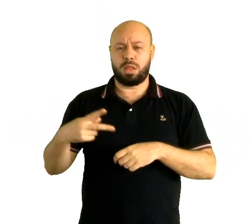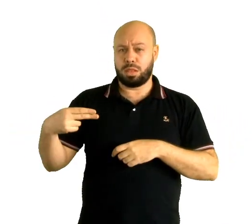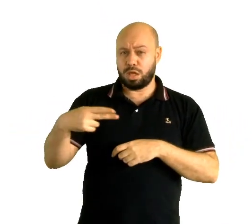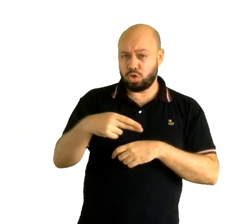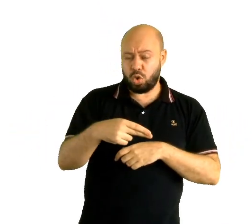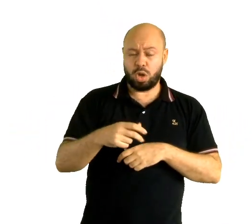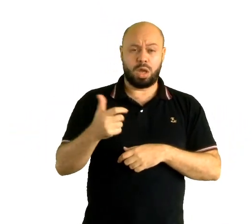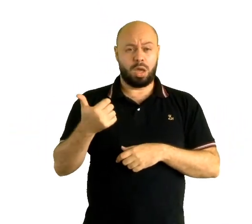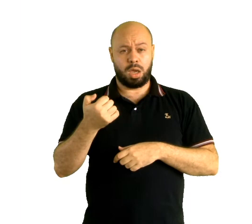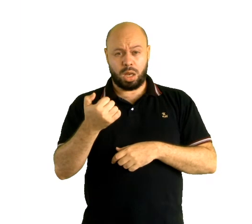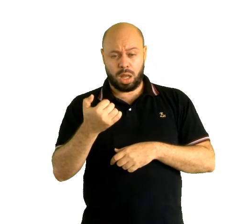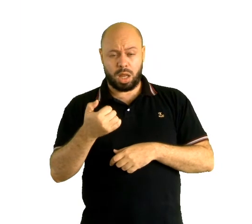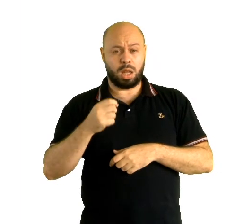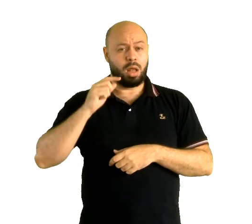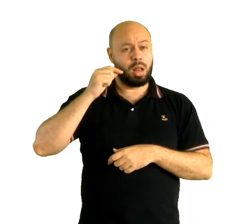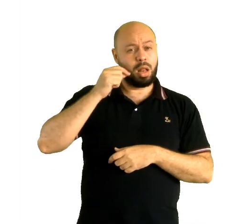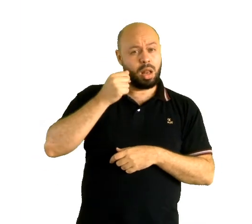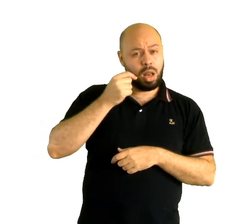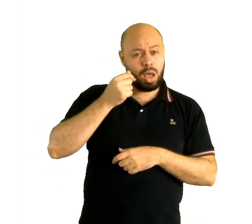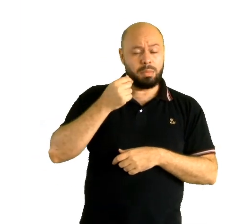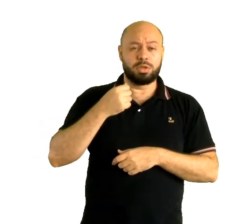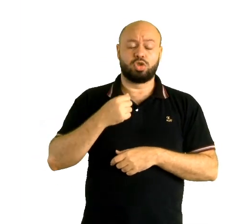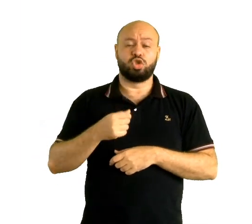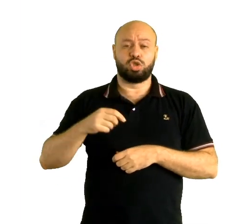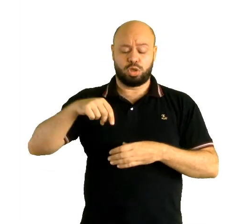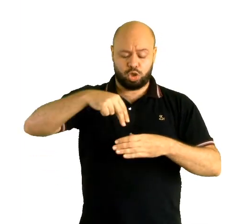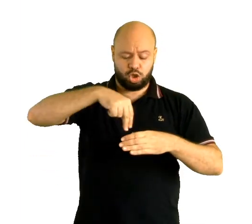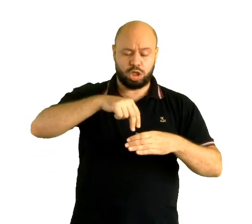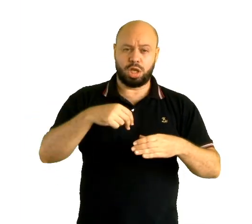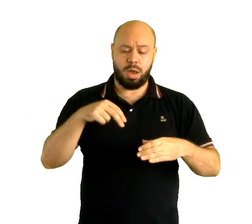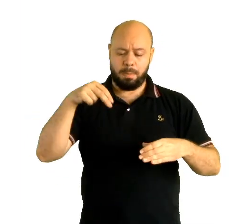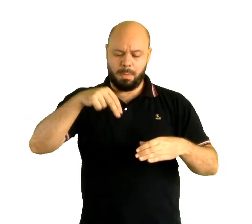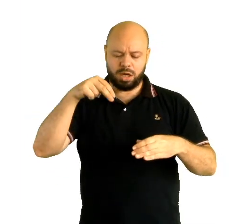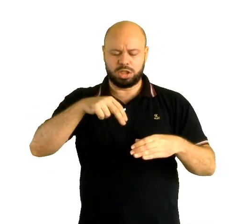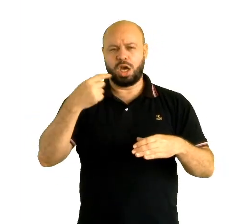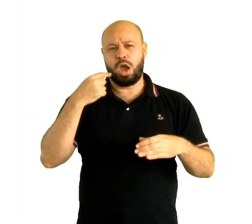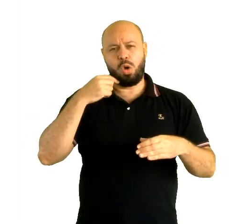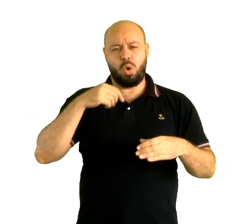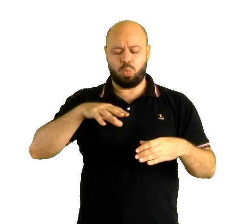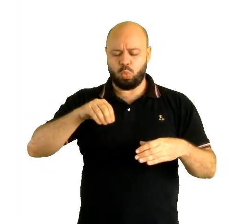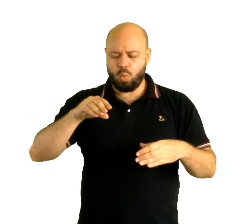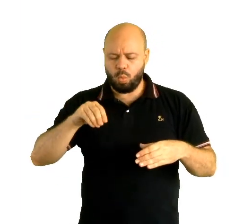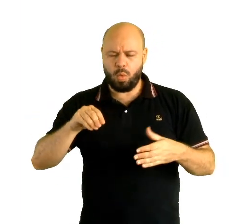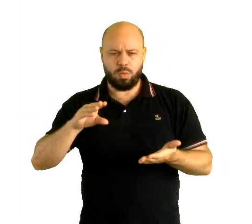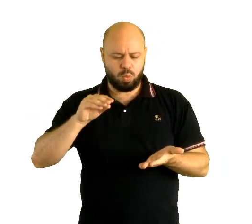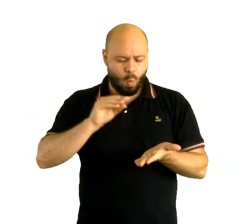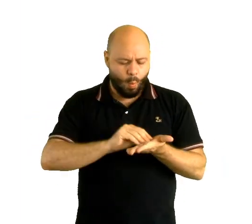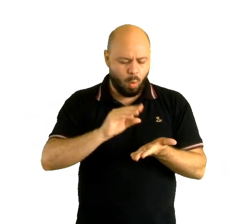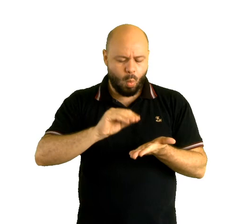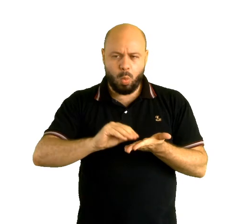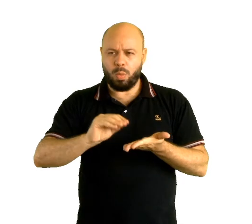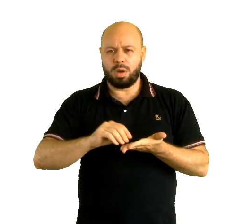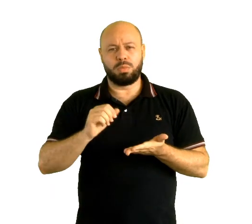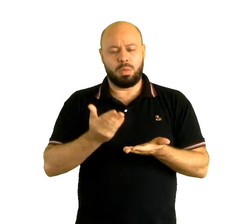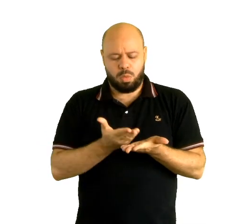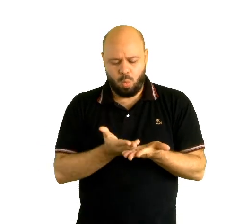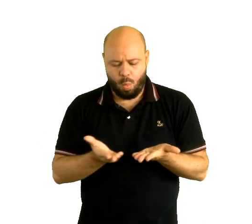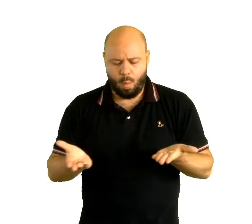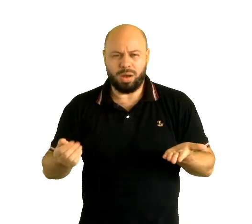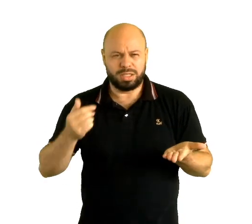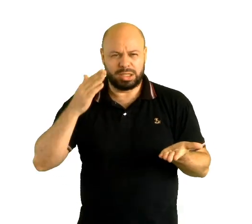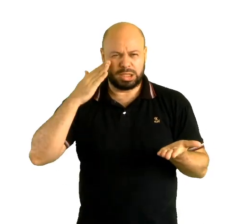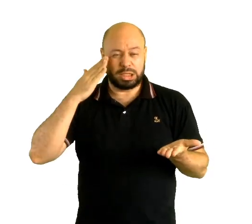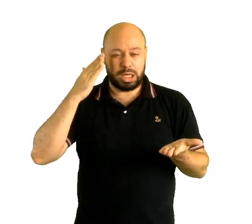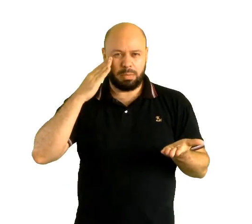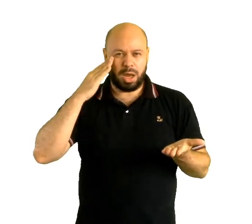caneta ou lápis, né? Tinta, pincel ou esponja e uma bandeja de isopor. Dessas, daquelas